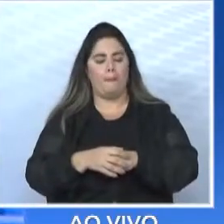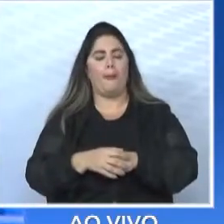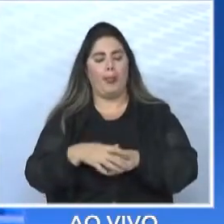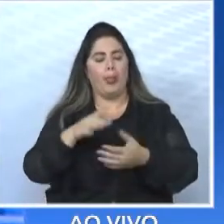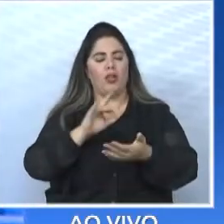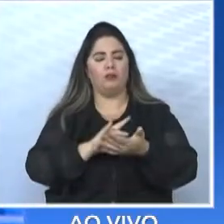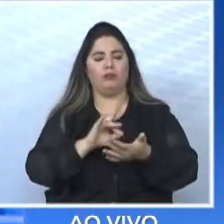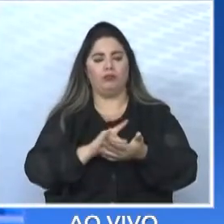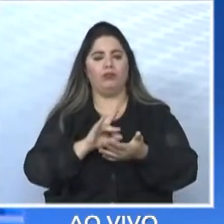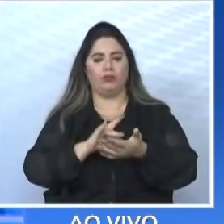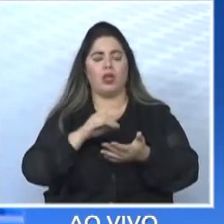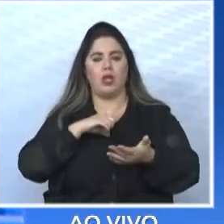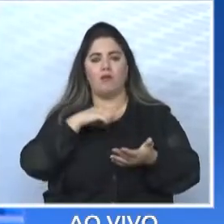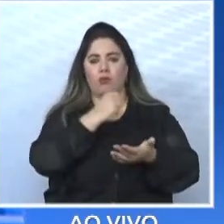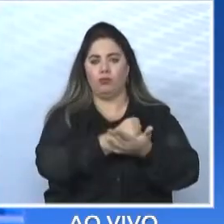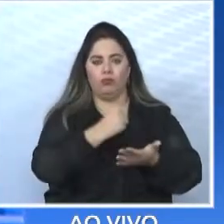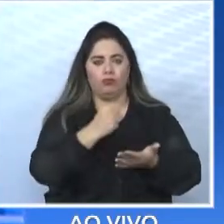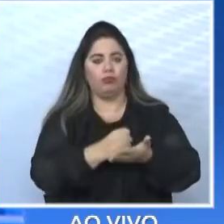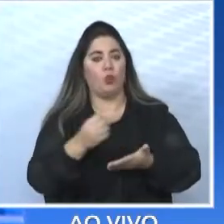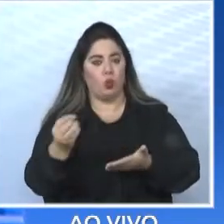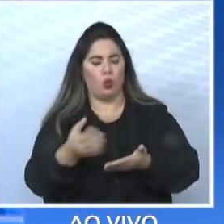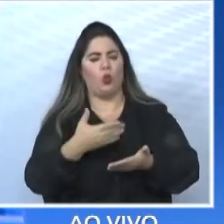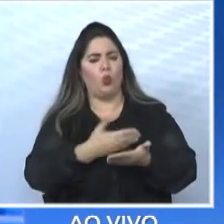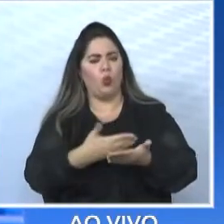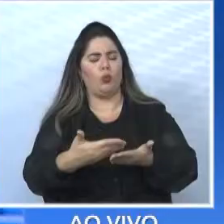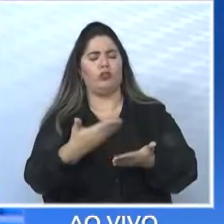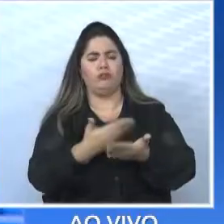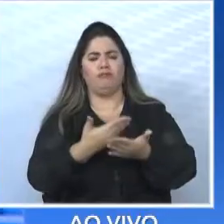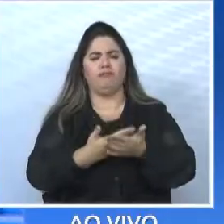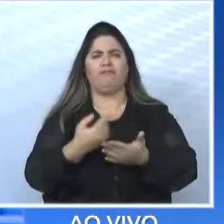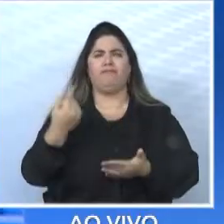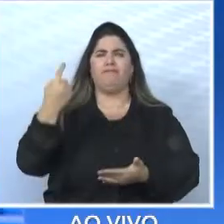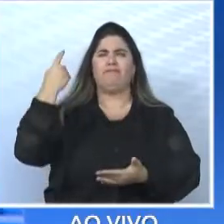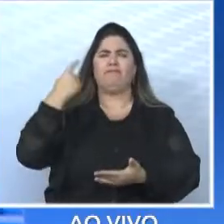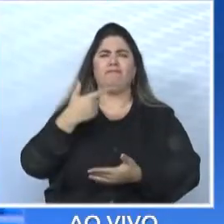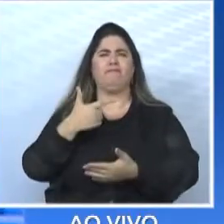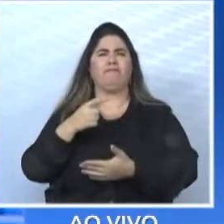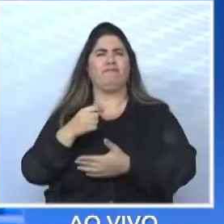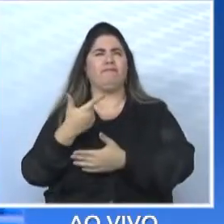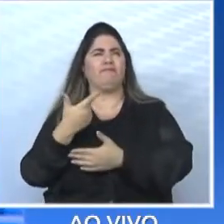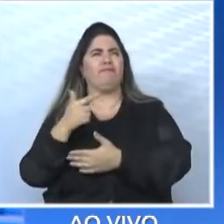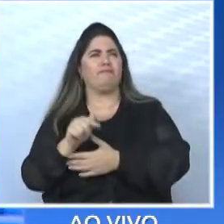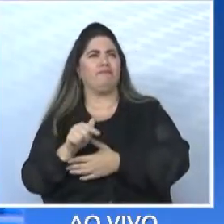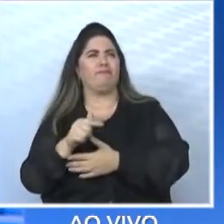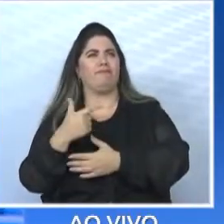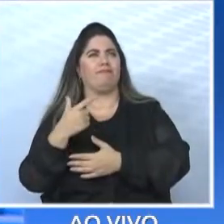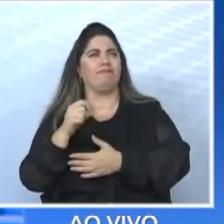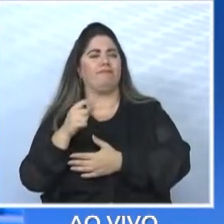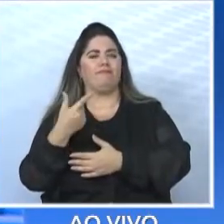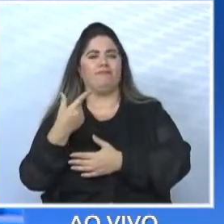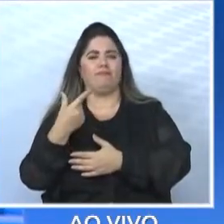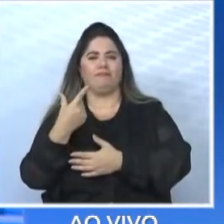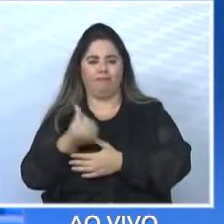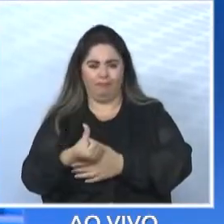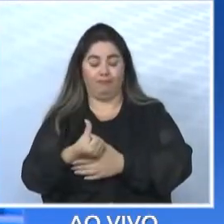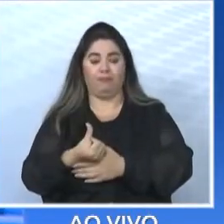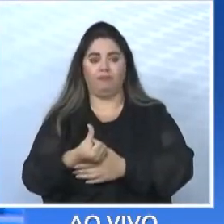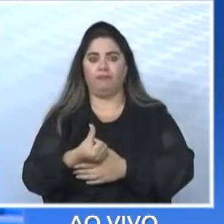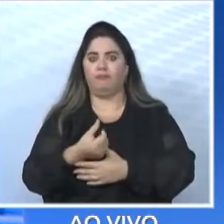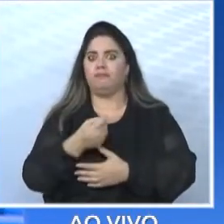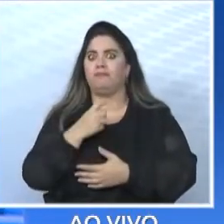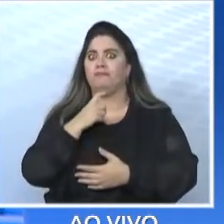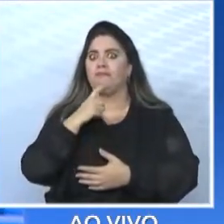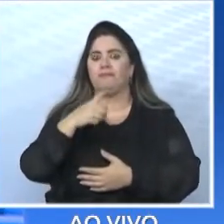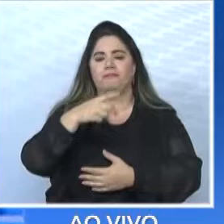do contrato que começou a ser estudado lá atrás, 2017, 2016, 2017. E ninguém da prefeitura, nem